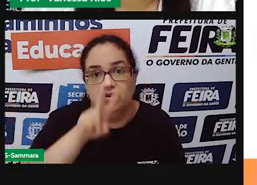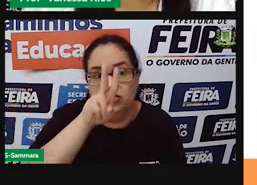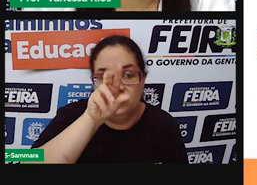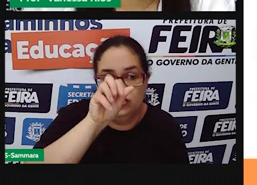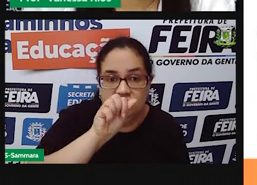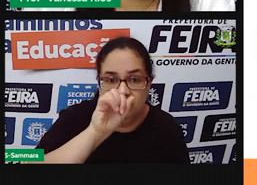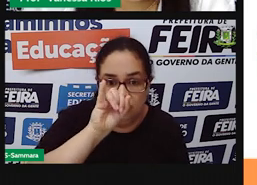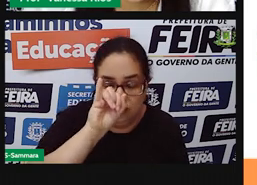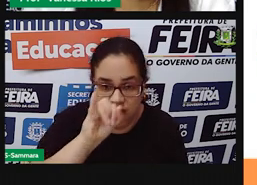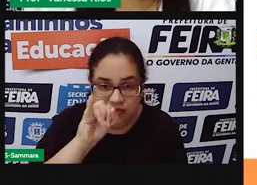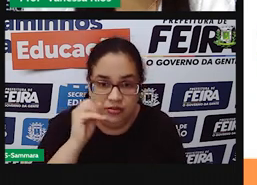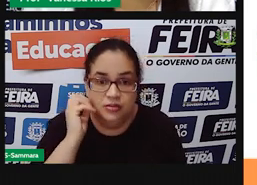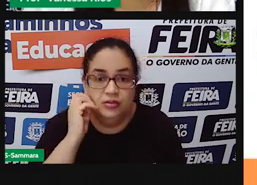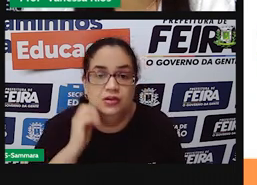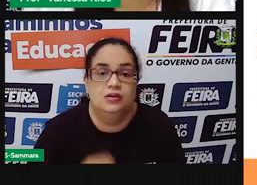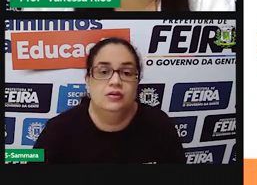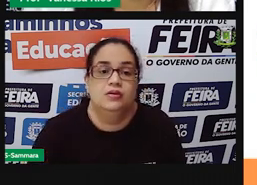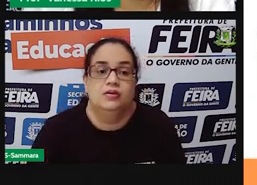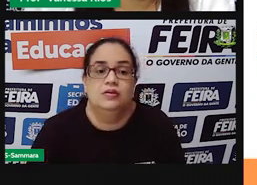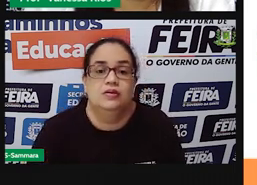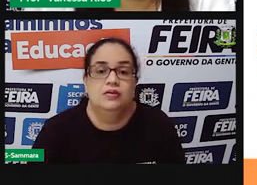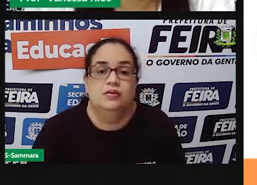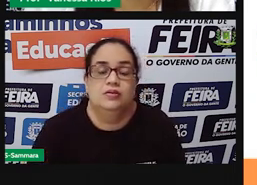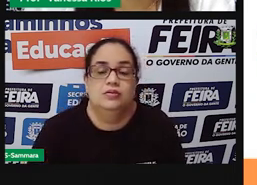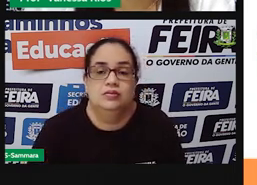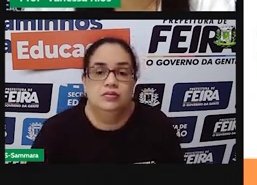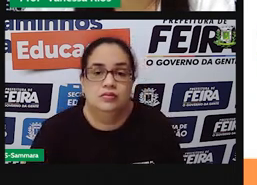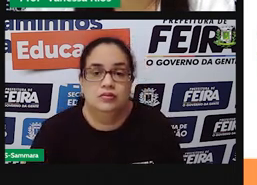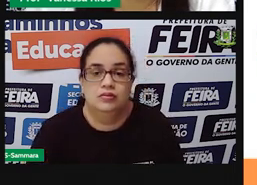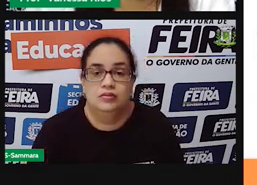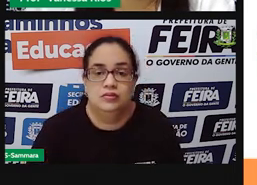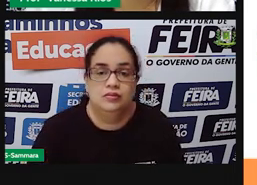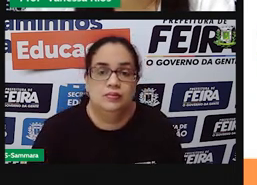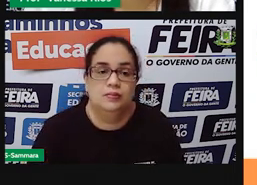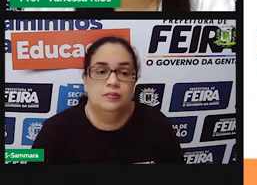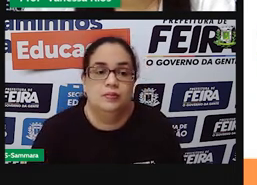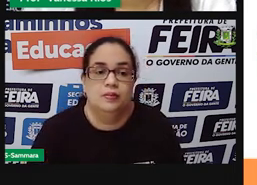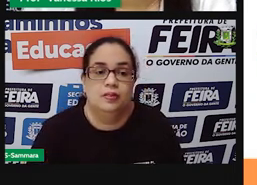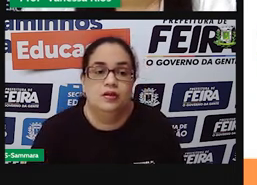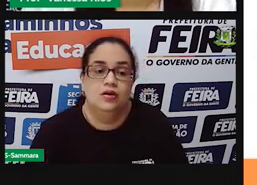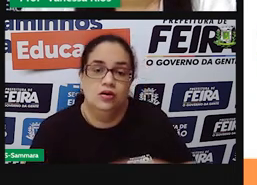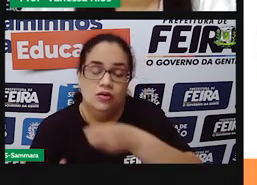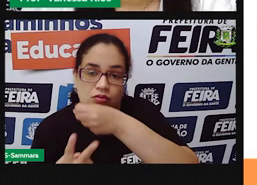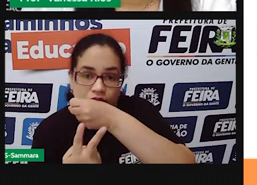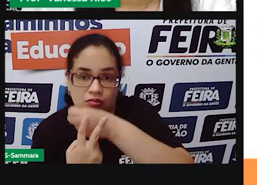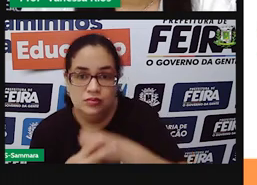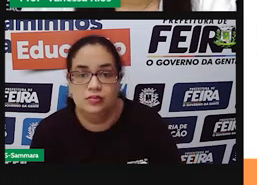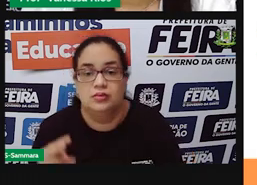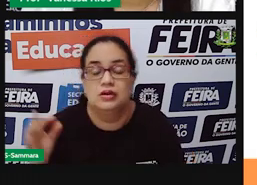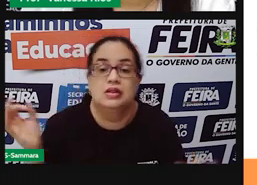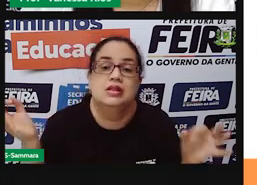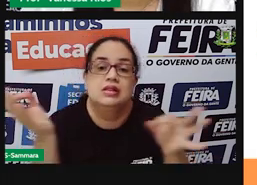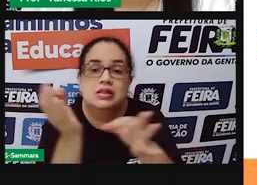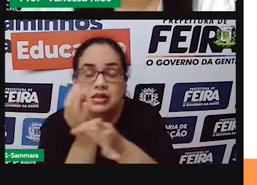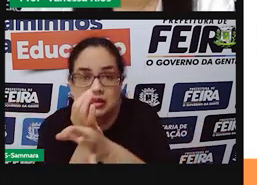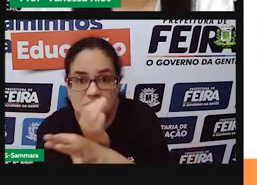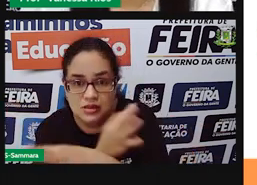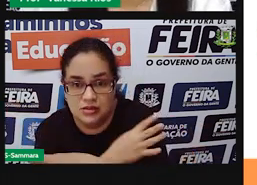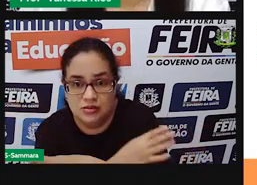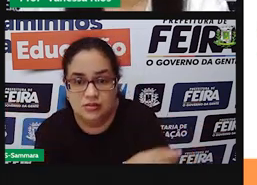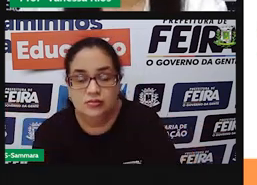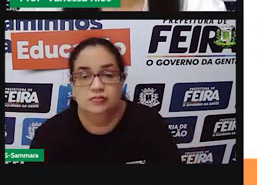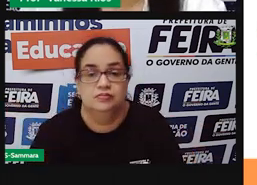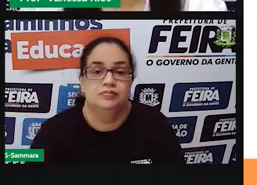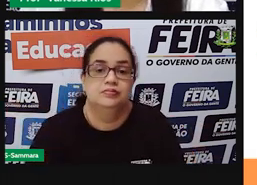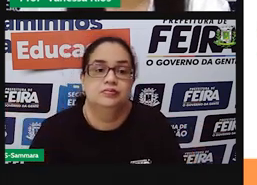aí também a gente não identifica, né? Porque ele também é monossílabo. Vai. E a terminação, como é o verbo